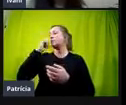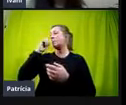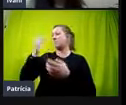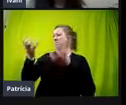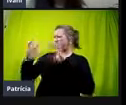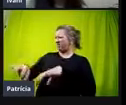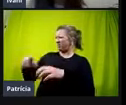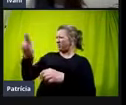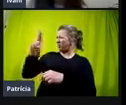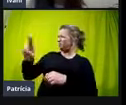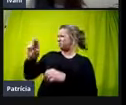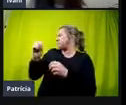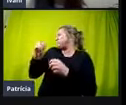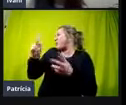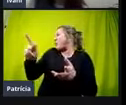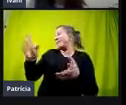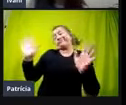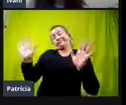Ok.